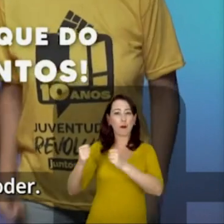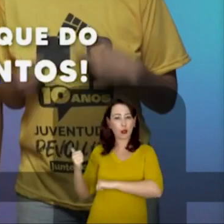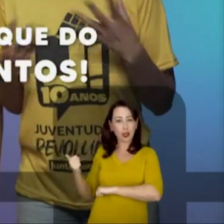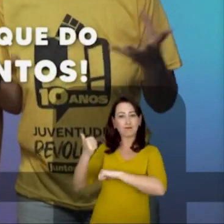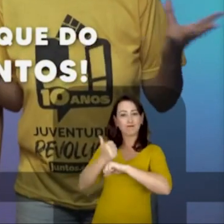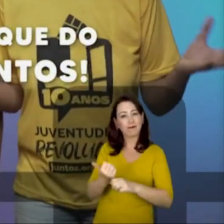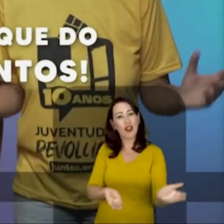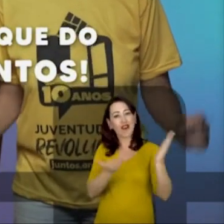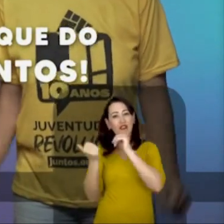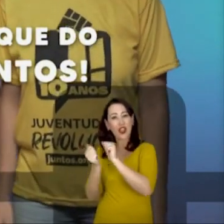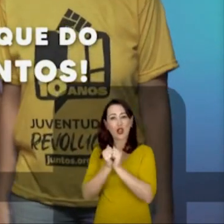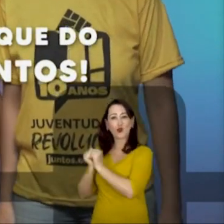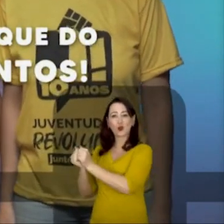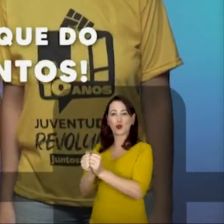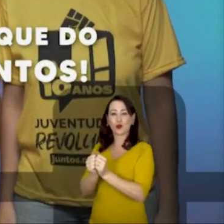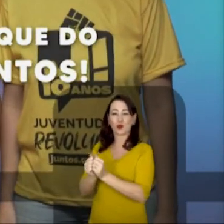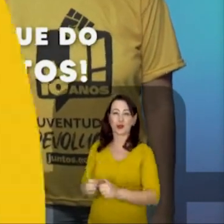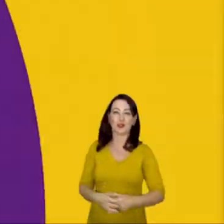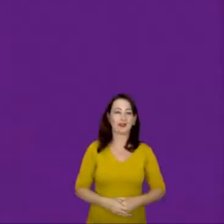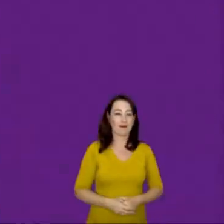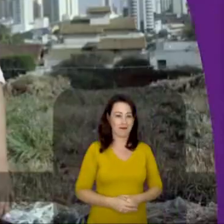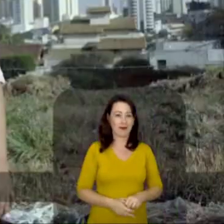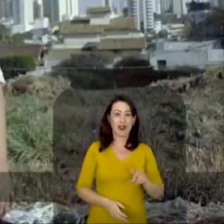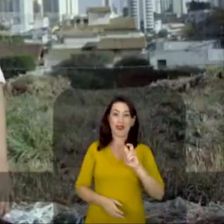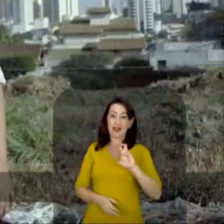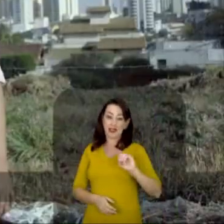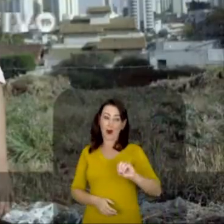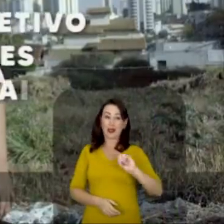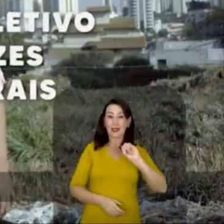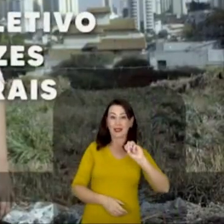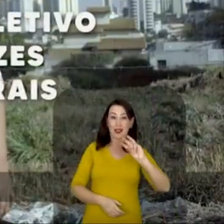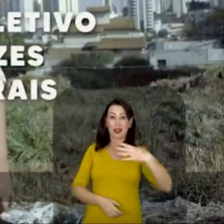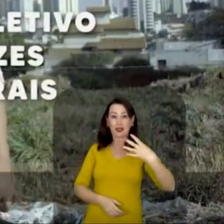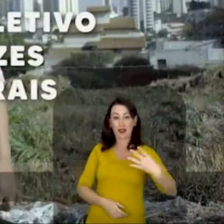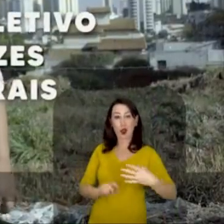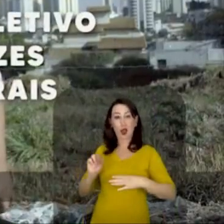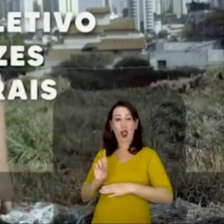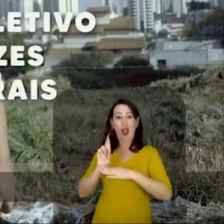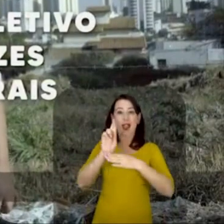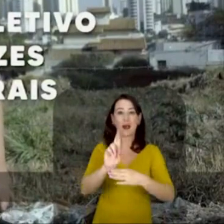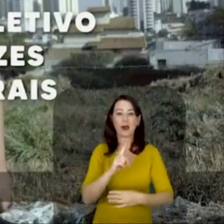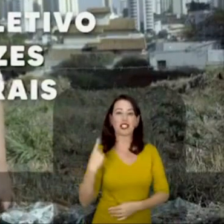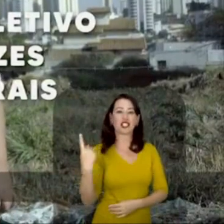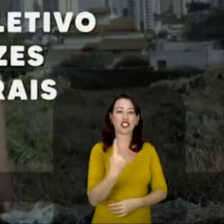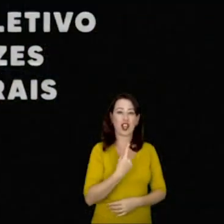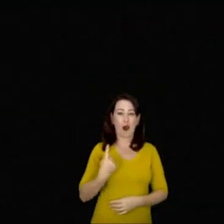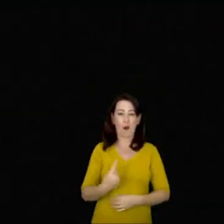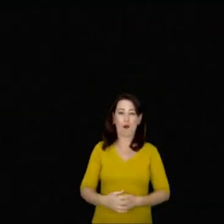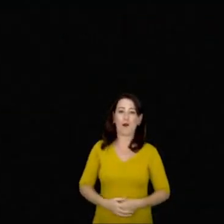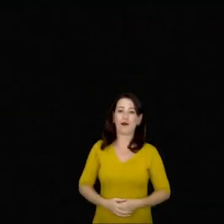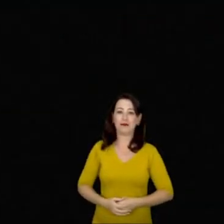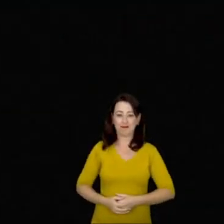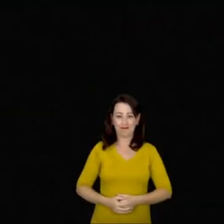poder. Vem com o coletivo juntos. 50, 034 é Vozes Gerais.